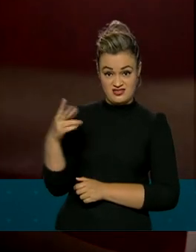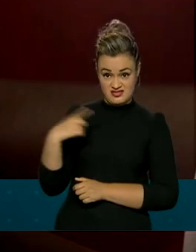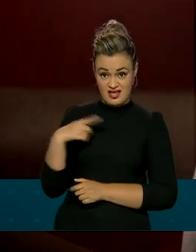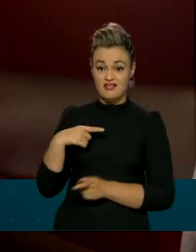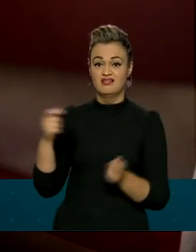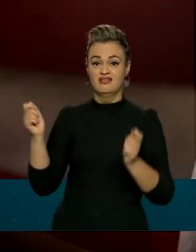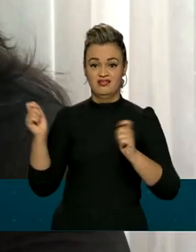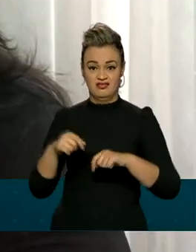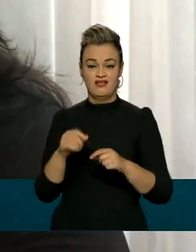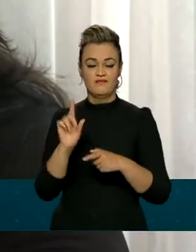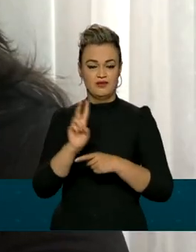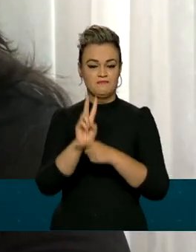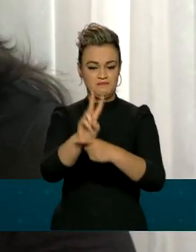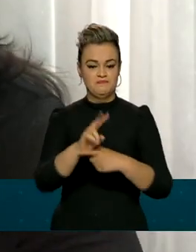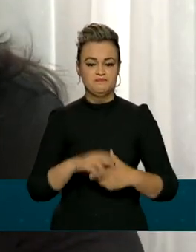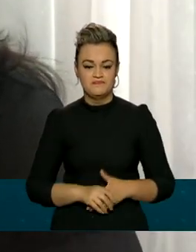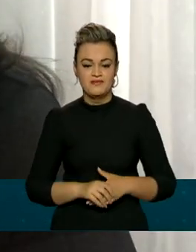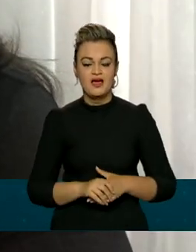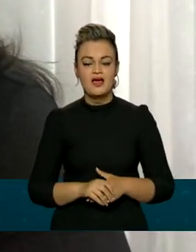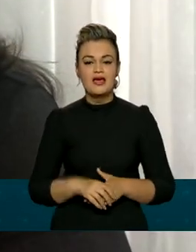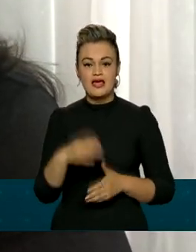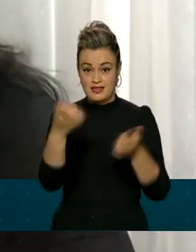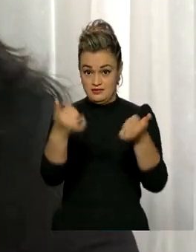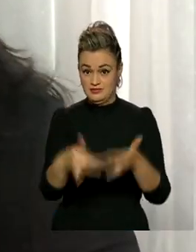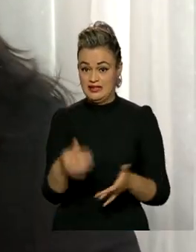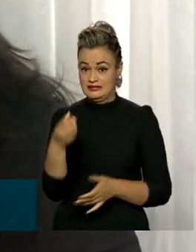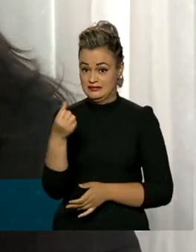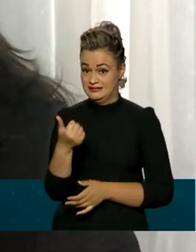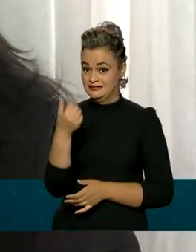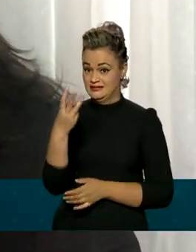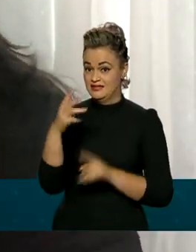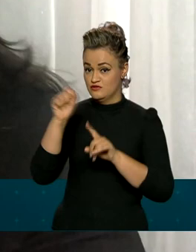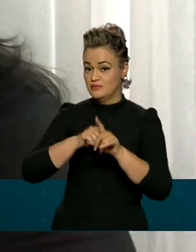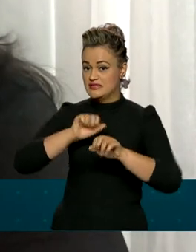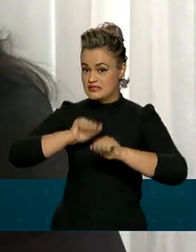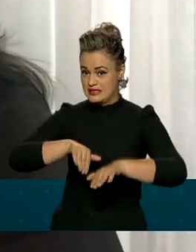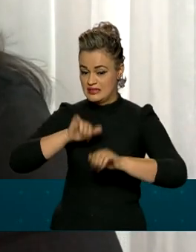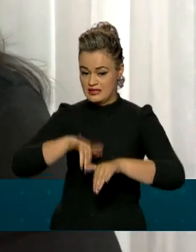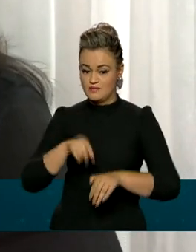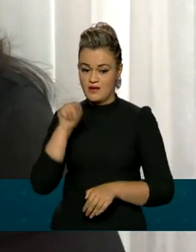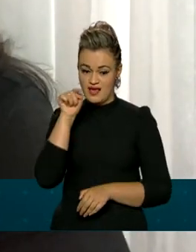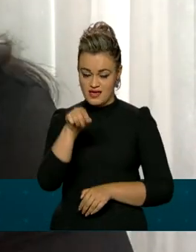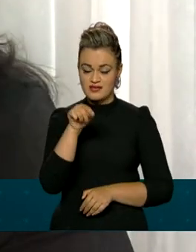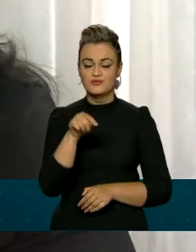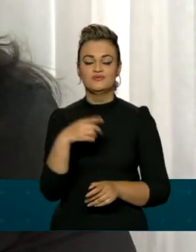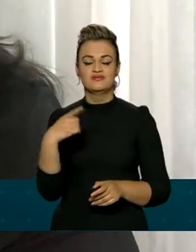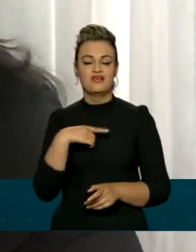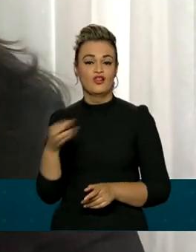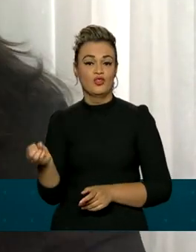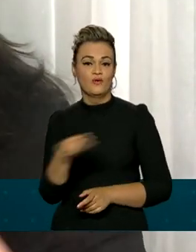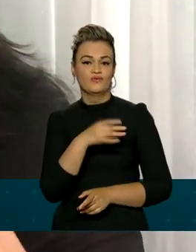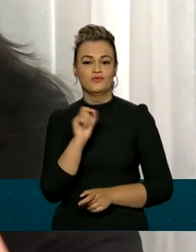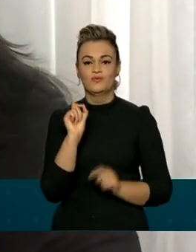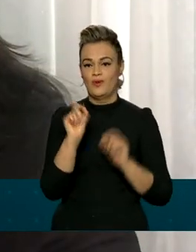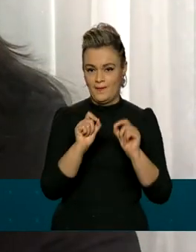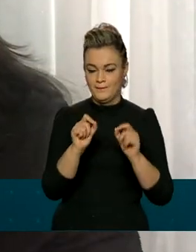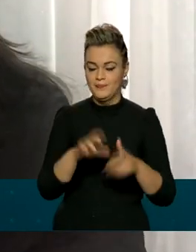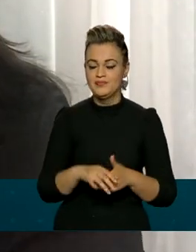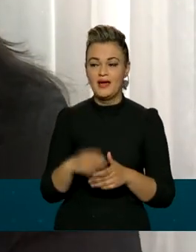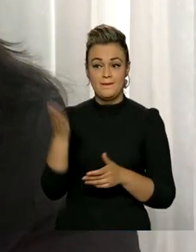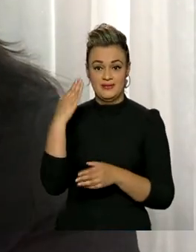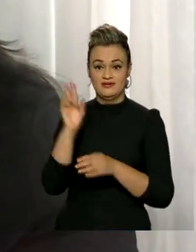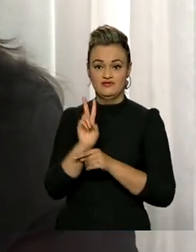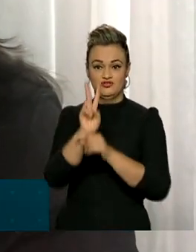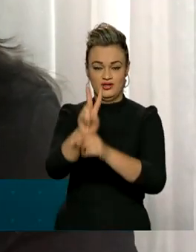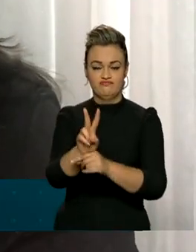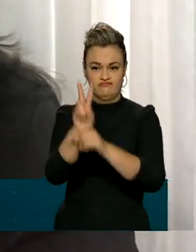fazer uma aplicação. A partir do dia 13 de setembro, o Tesouro Direto vai contar com uma novidade. Antes, ao solicitar o resgate,